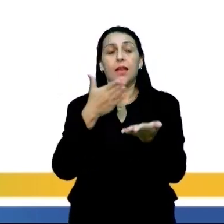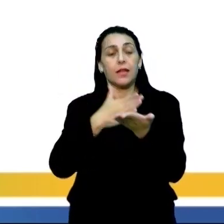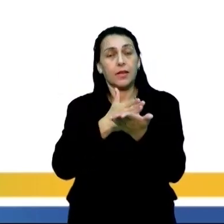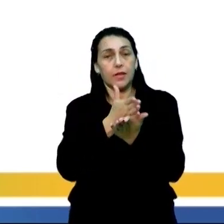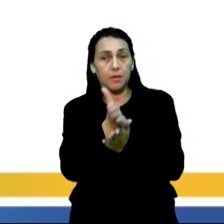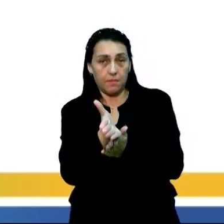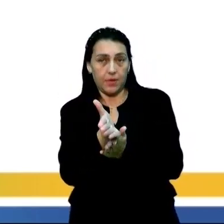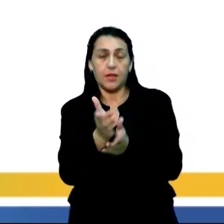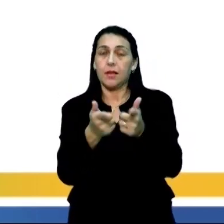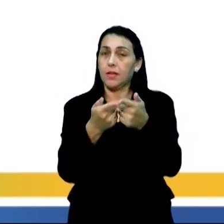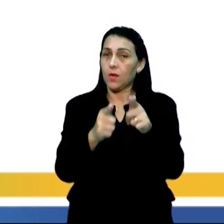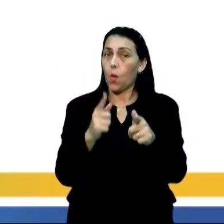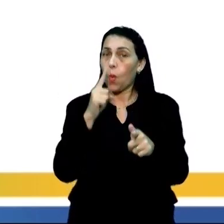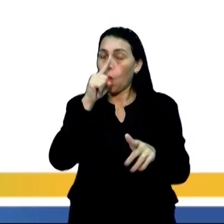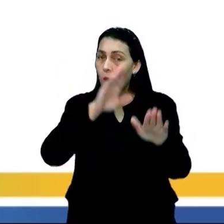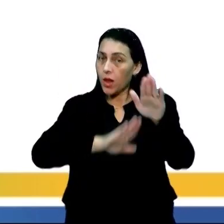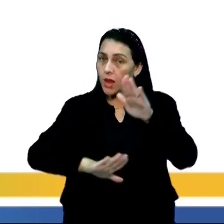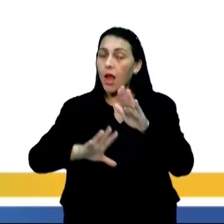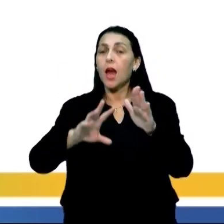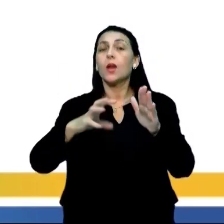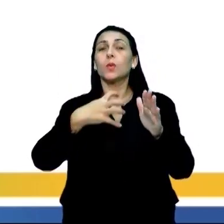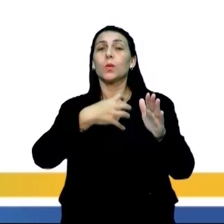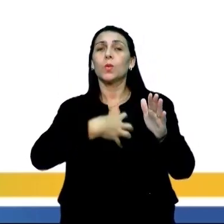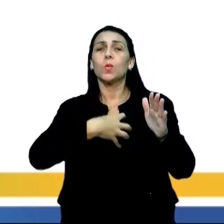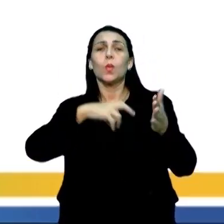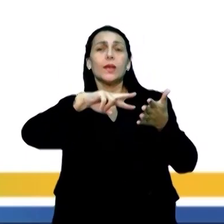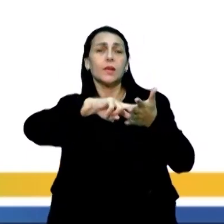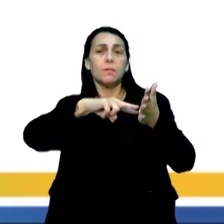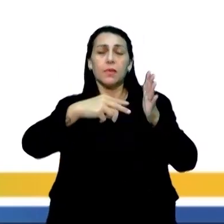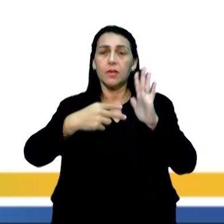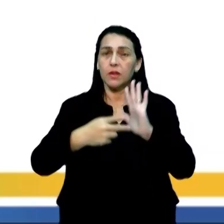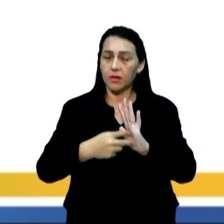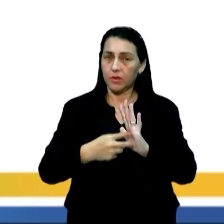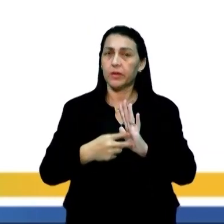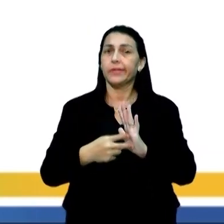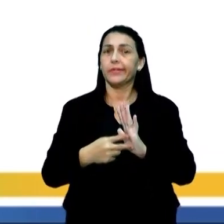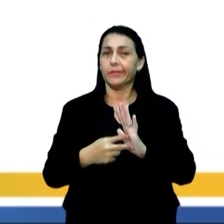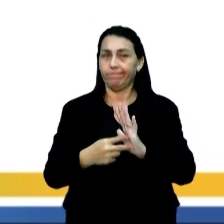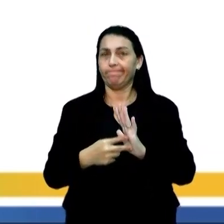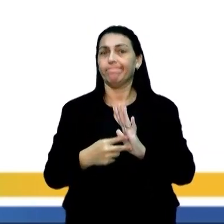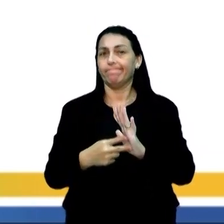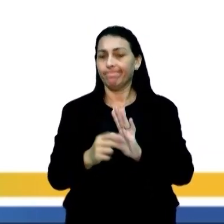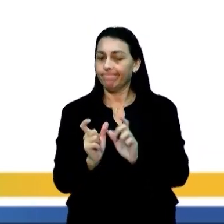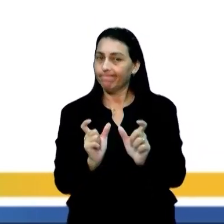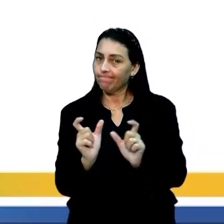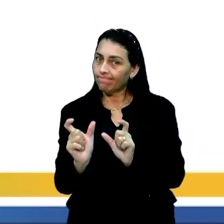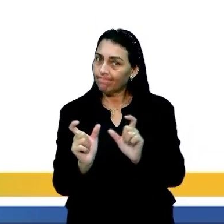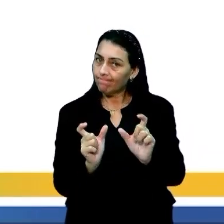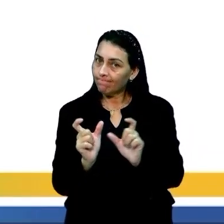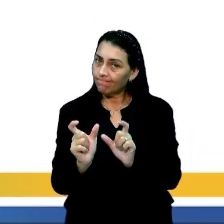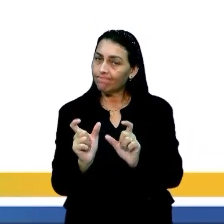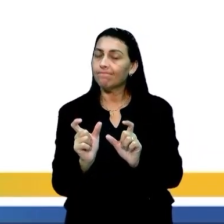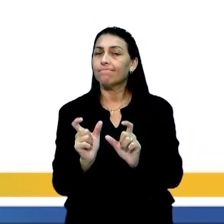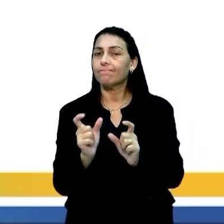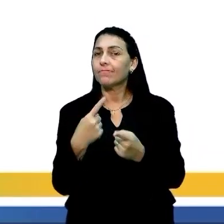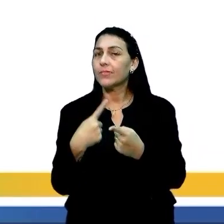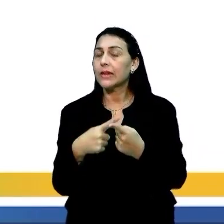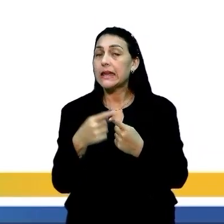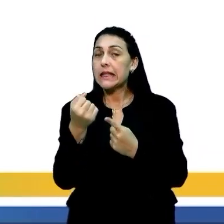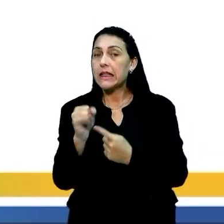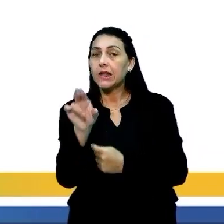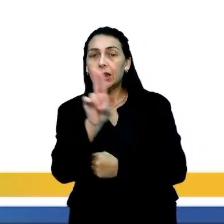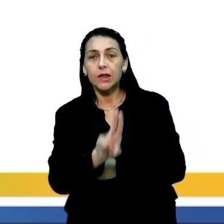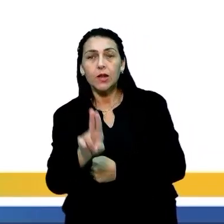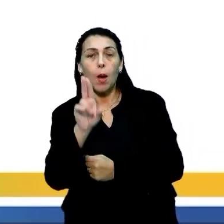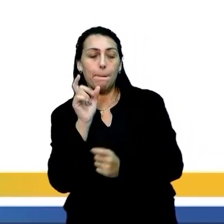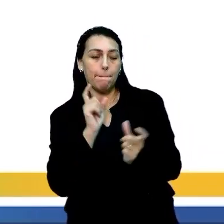Tenha muito cuidado com a semântica. Professora, o que é uma semântica? É o significado das palavras. Porque, se eu utilizar